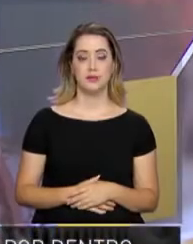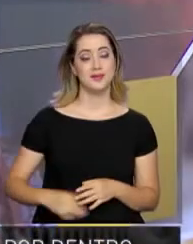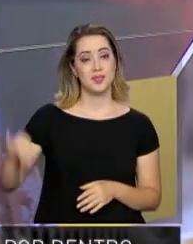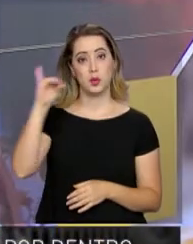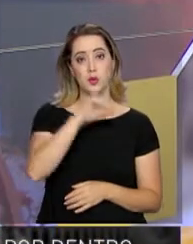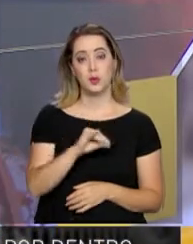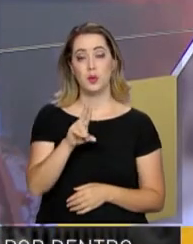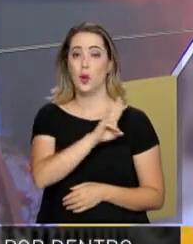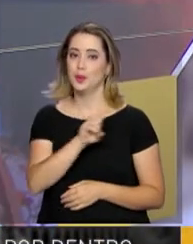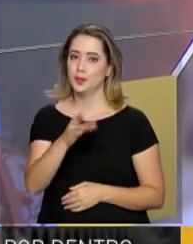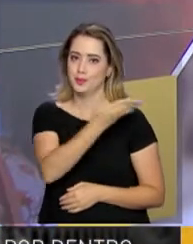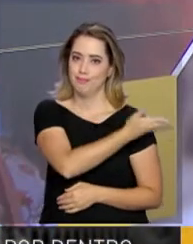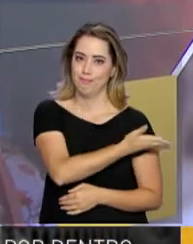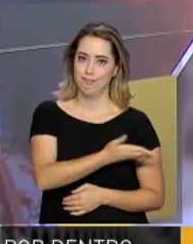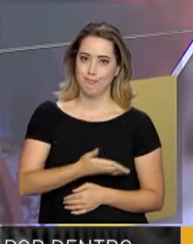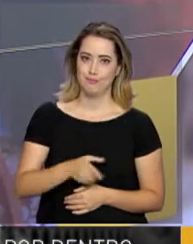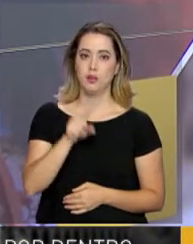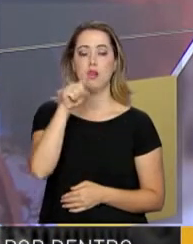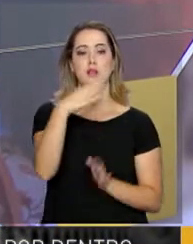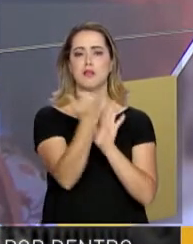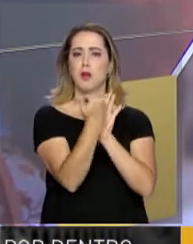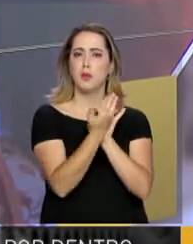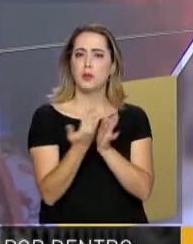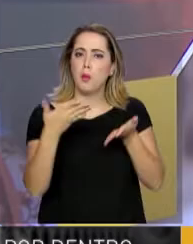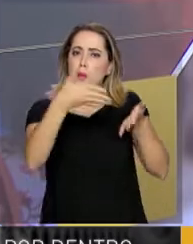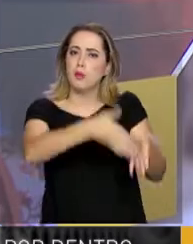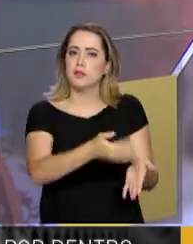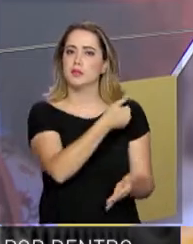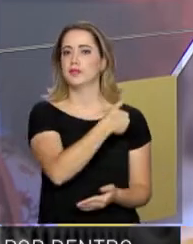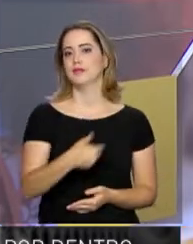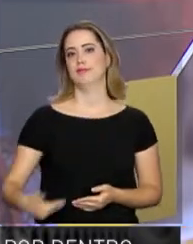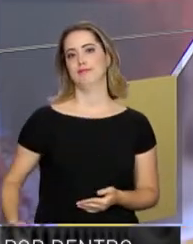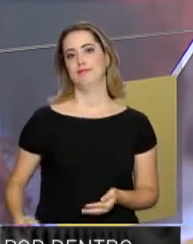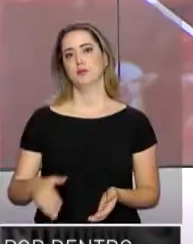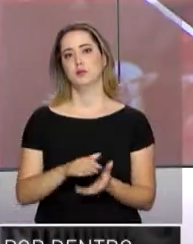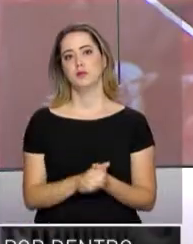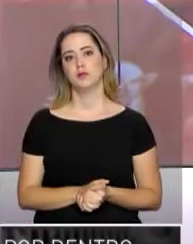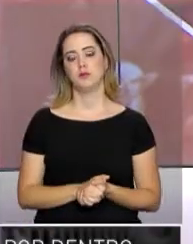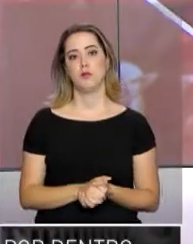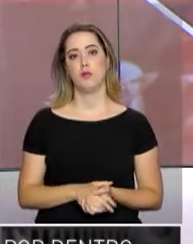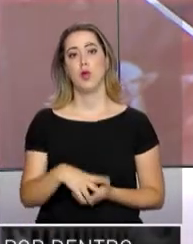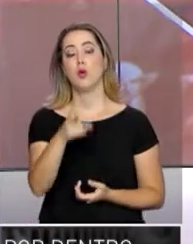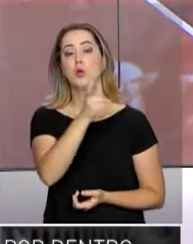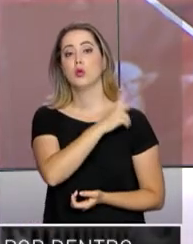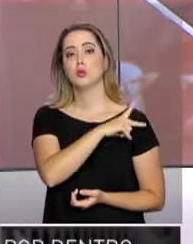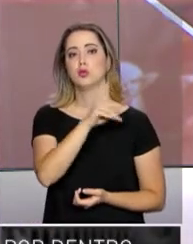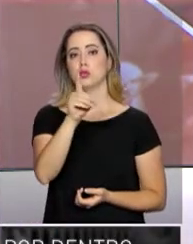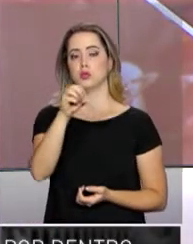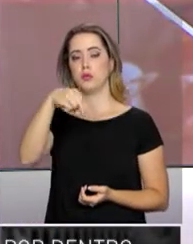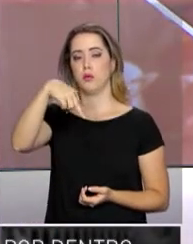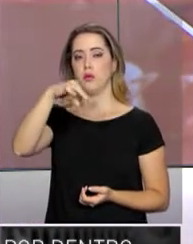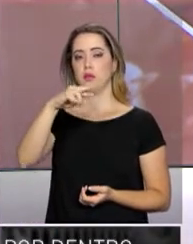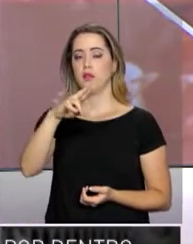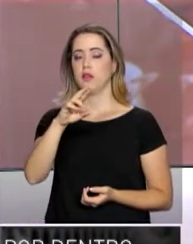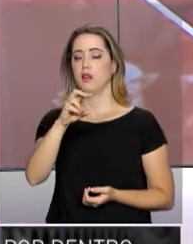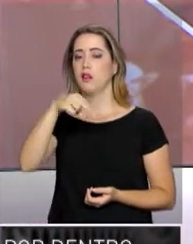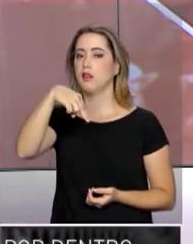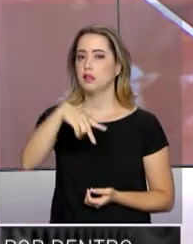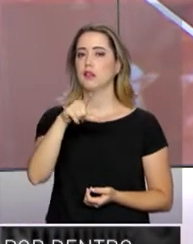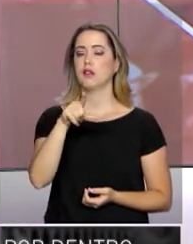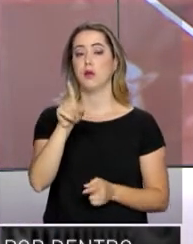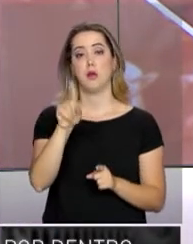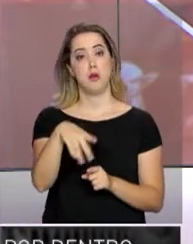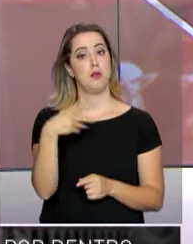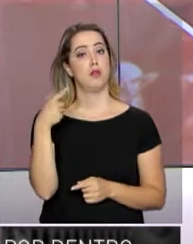Olá, eu sou Renata Corsini e esse é o programa Por Dentro do Governo. O diretor do Departamento Nacional de Trânsito,